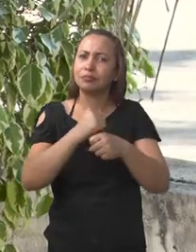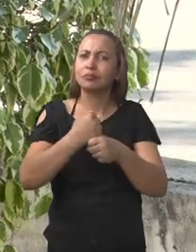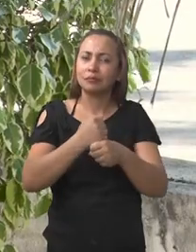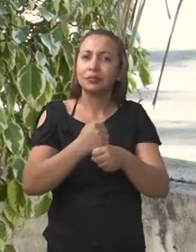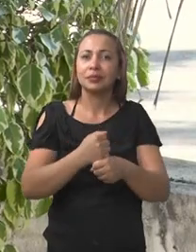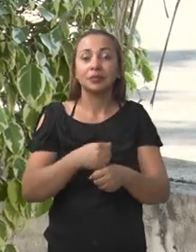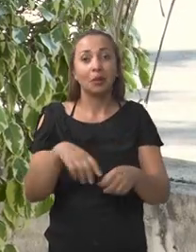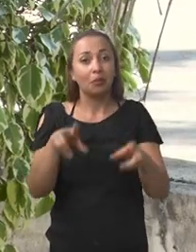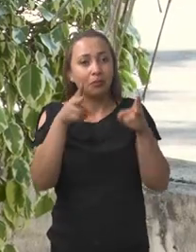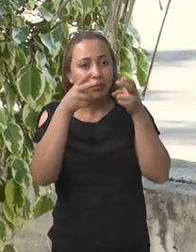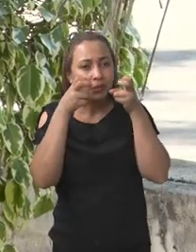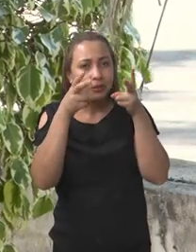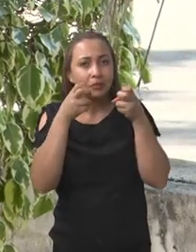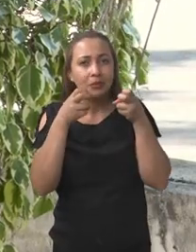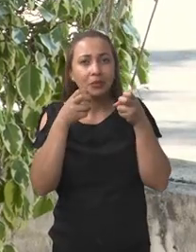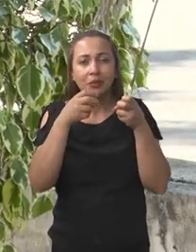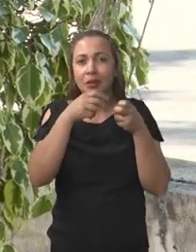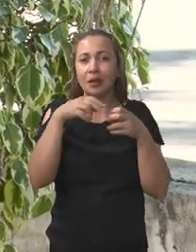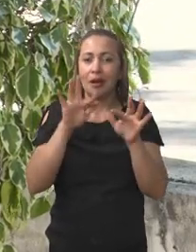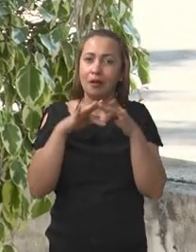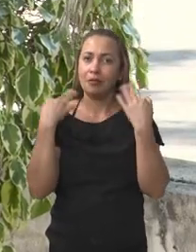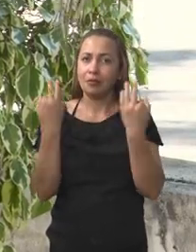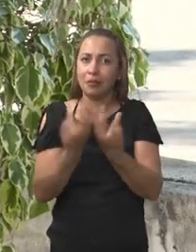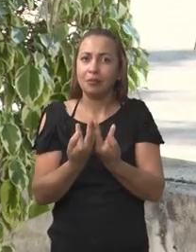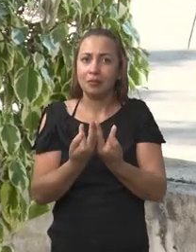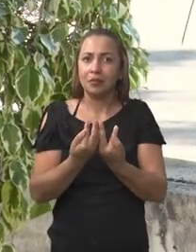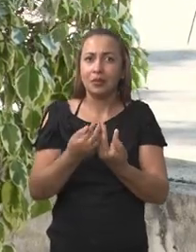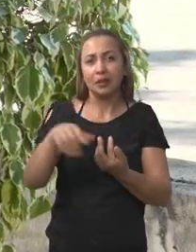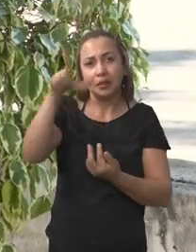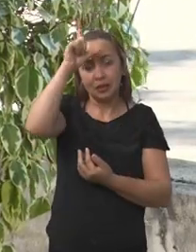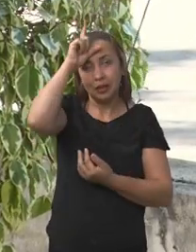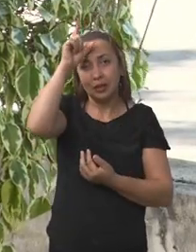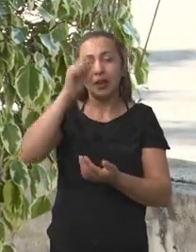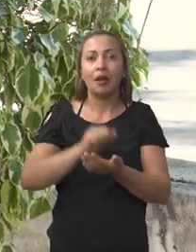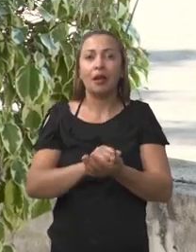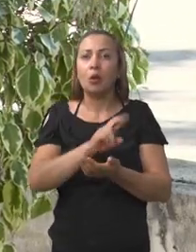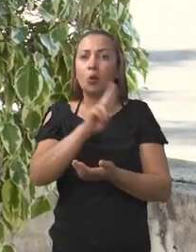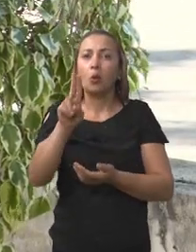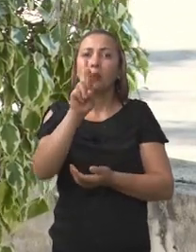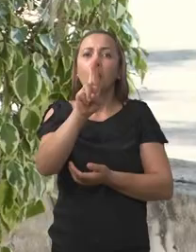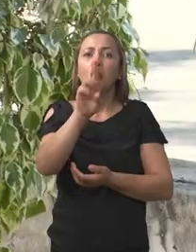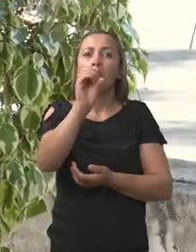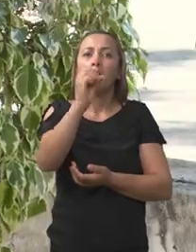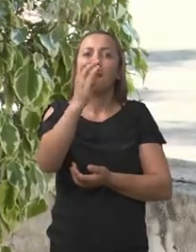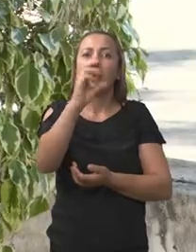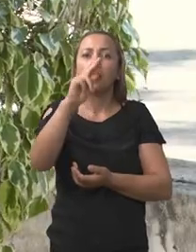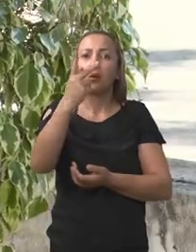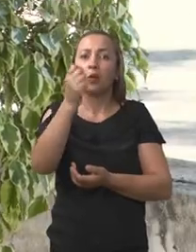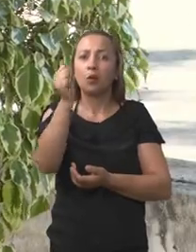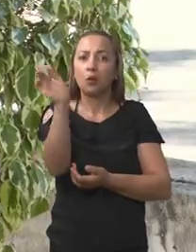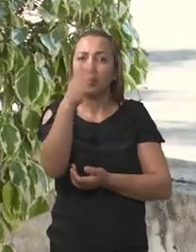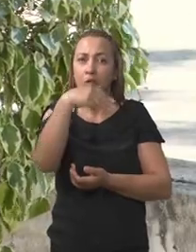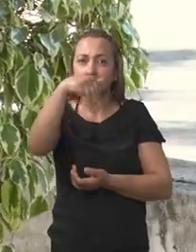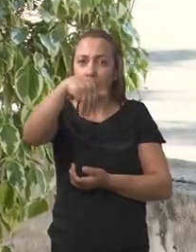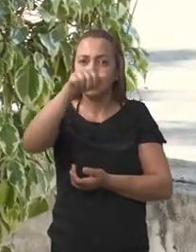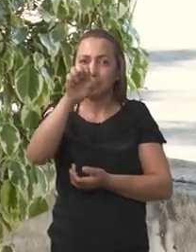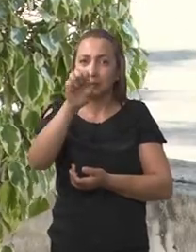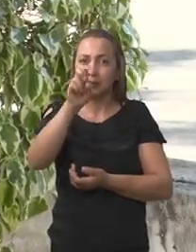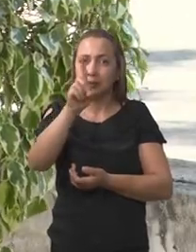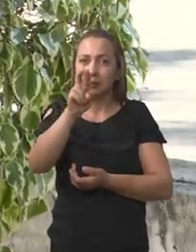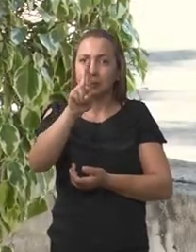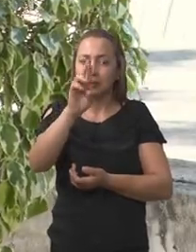a família proprietária, majoritária, eram os rochas medrados, ou seja, a família que deteve o protagonismo ali